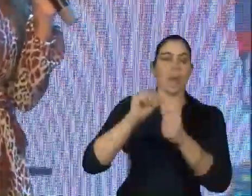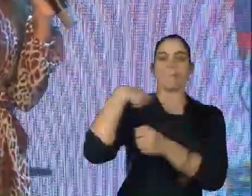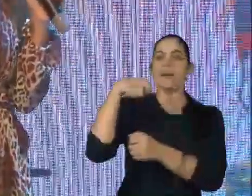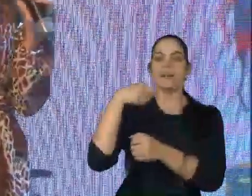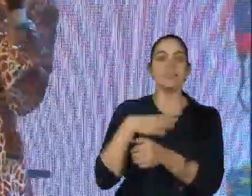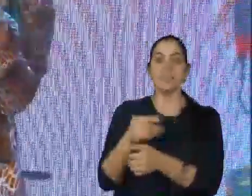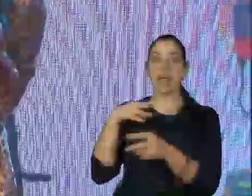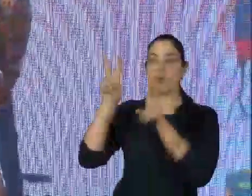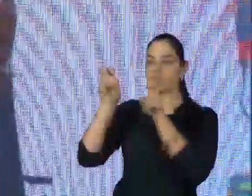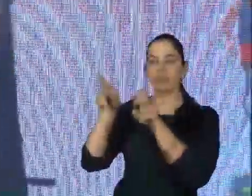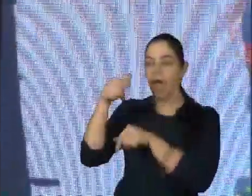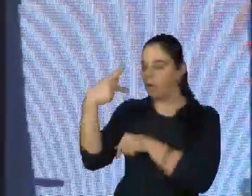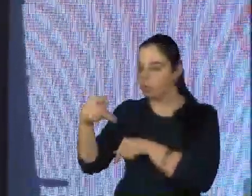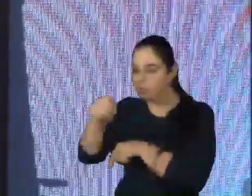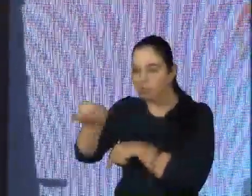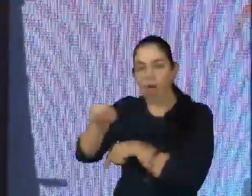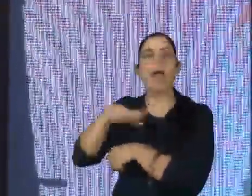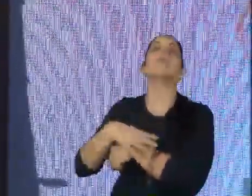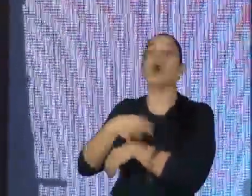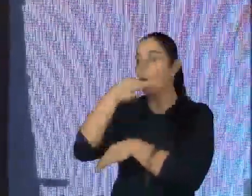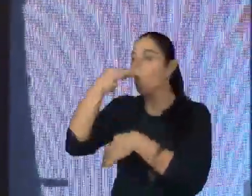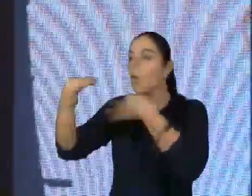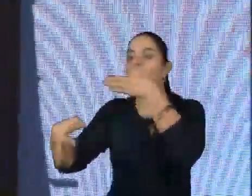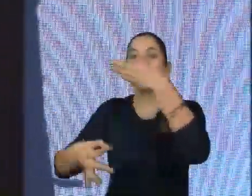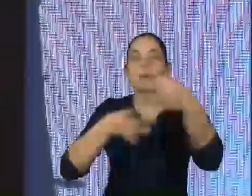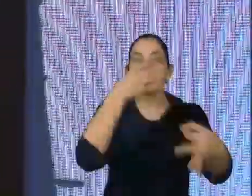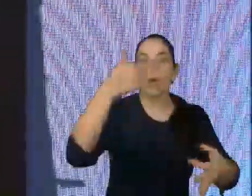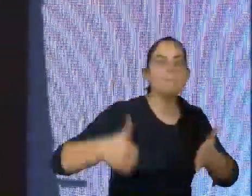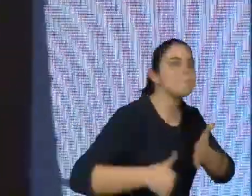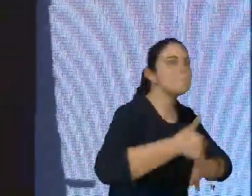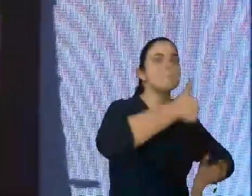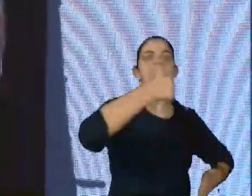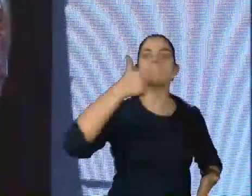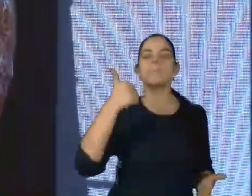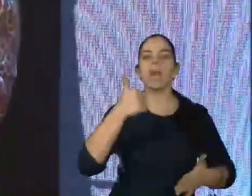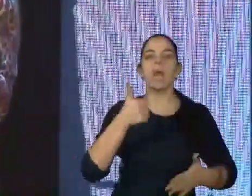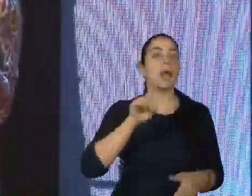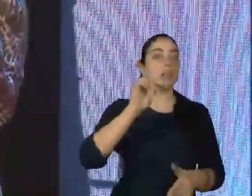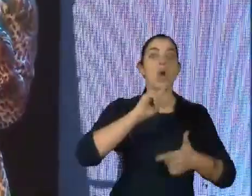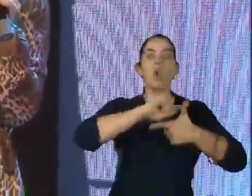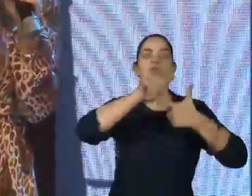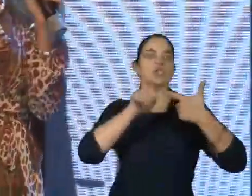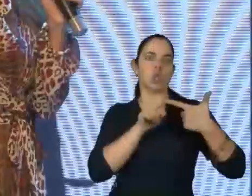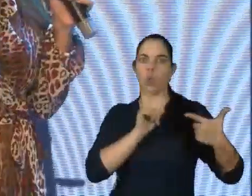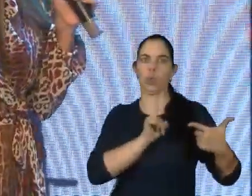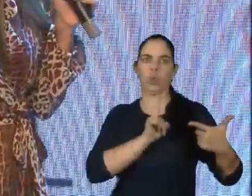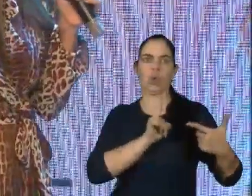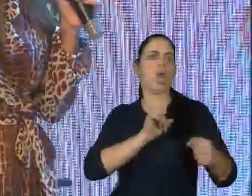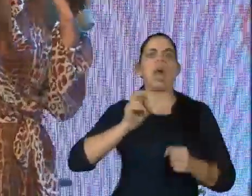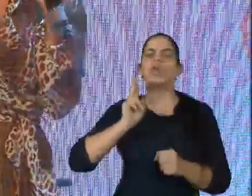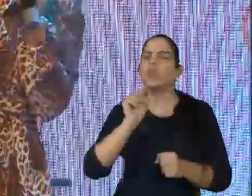mesmas. Então, devem, então, ser tratadas como primeira pessoa, nunca mais como coadjuvantes na sua própria